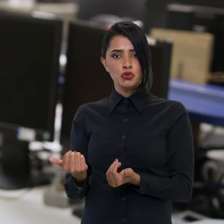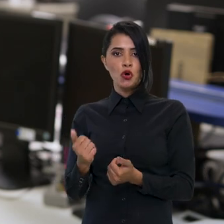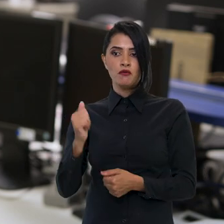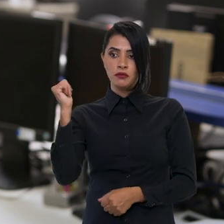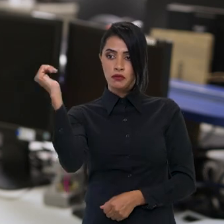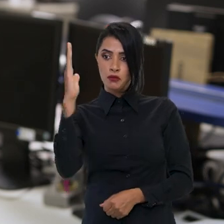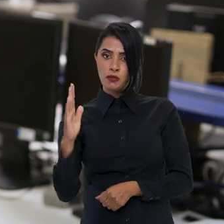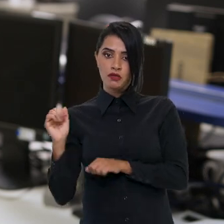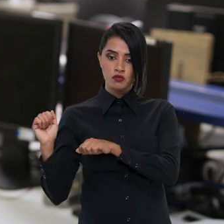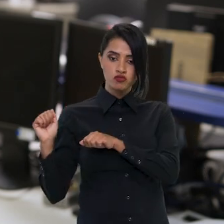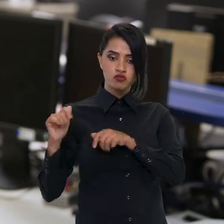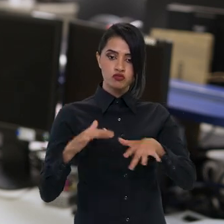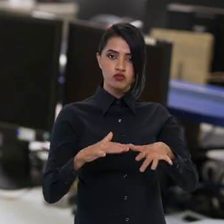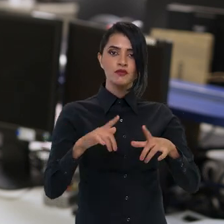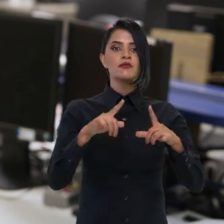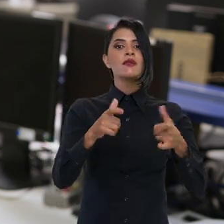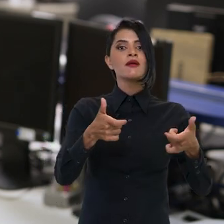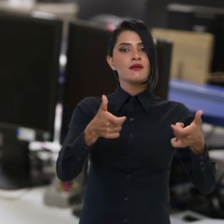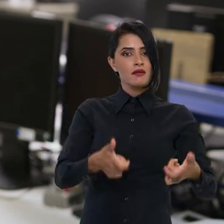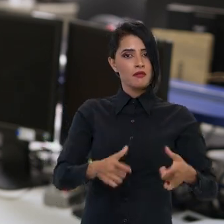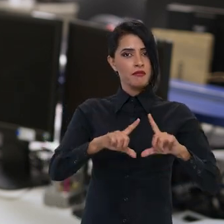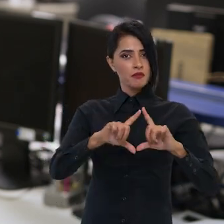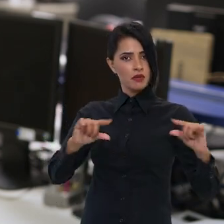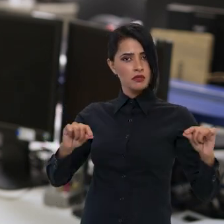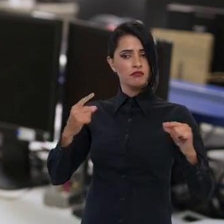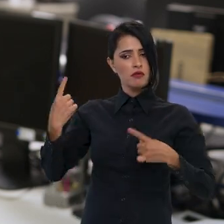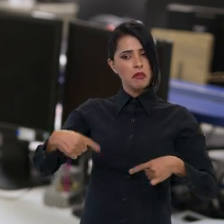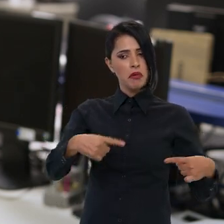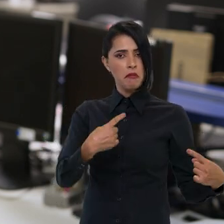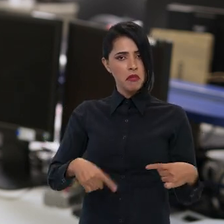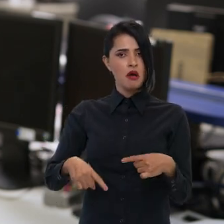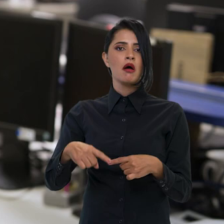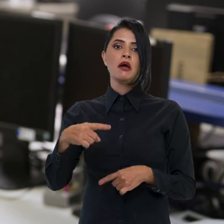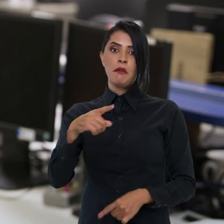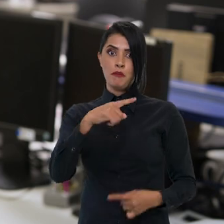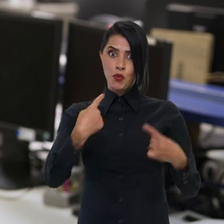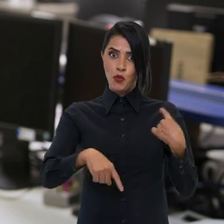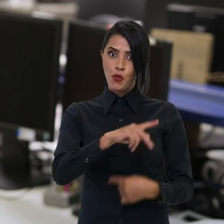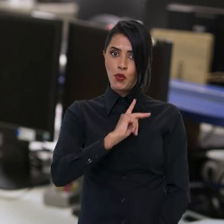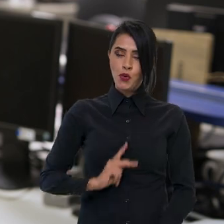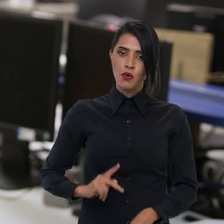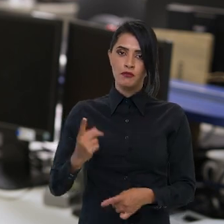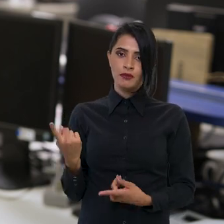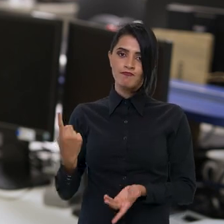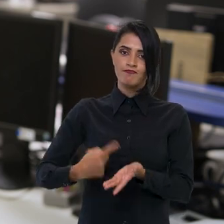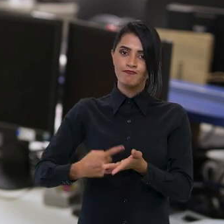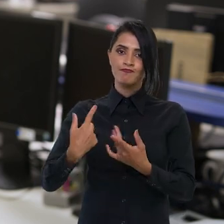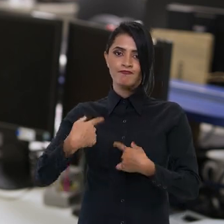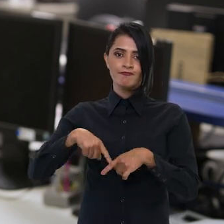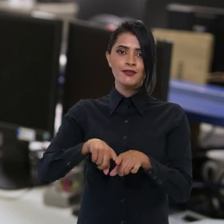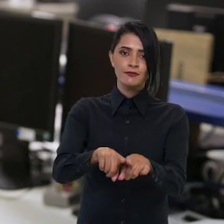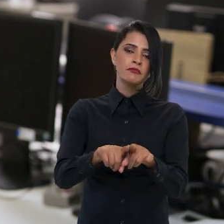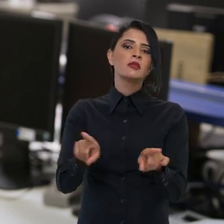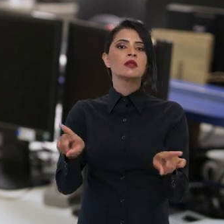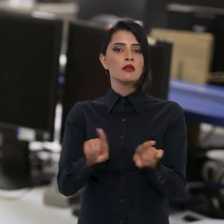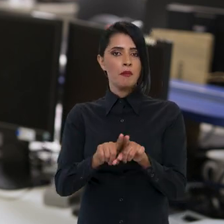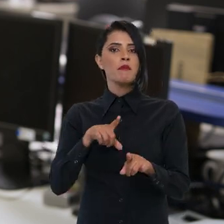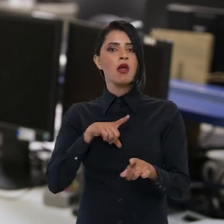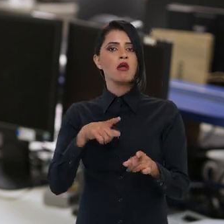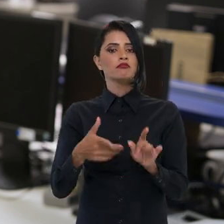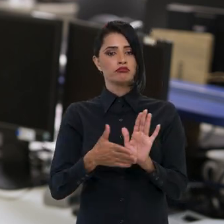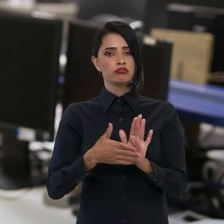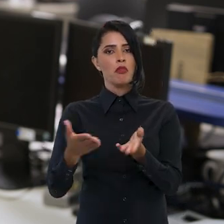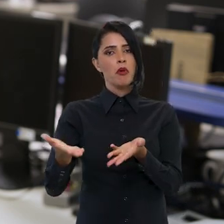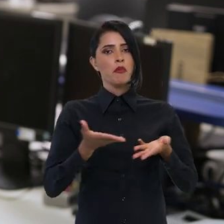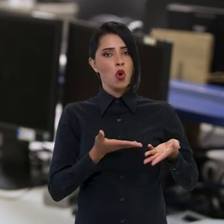juventude de todo o país estão reunidos em Brasília para debater políticas públicas e firmar parcerias. O encontro também